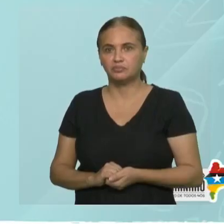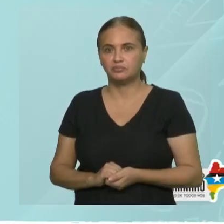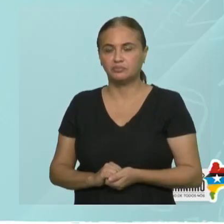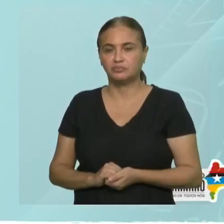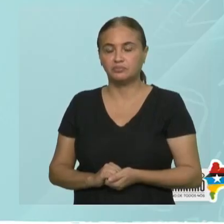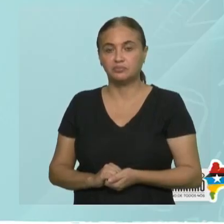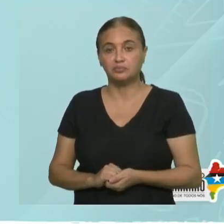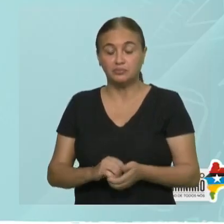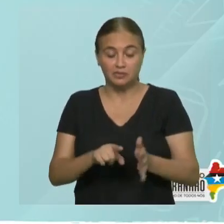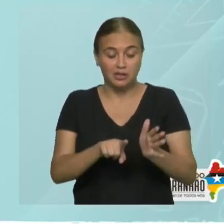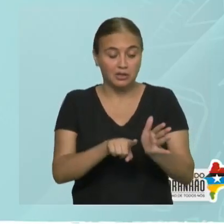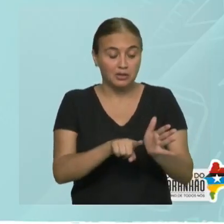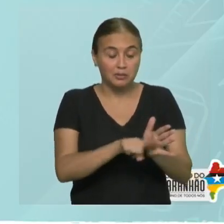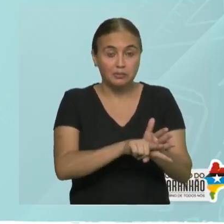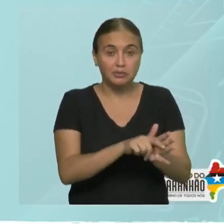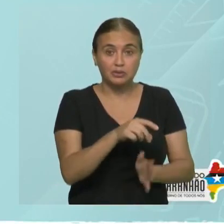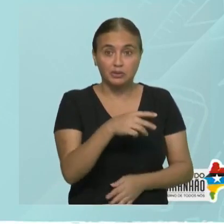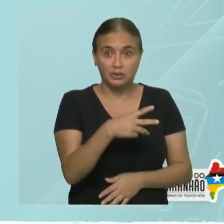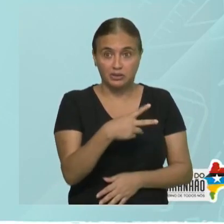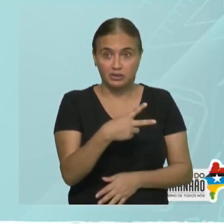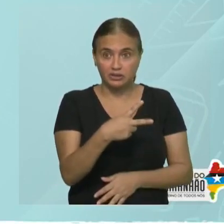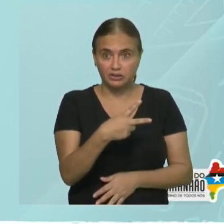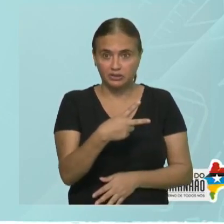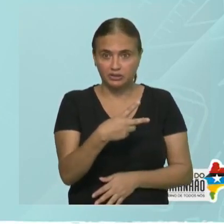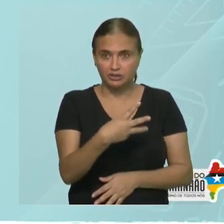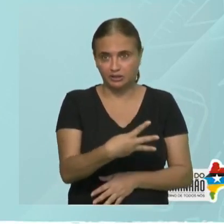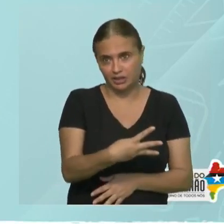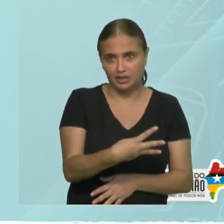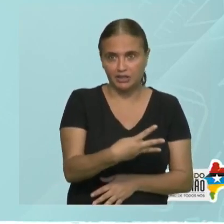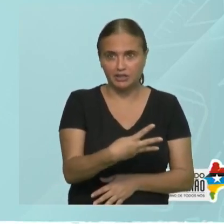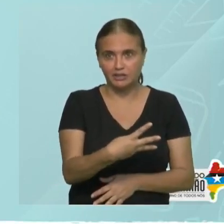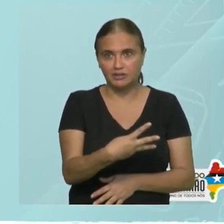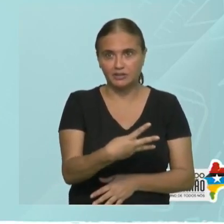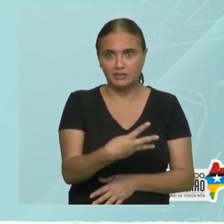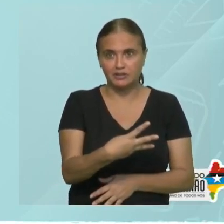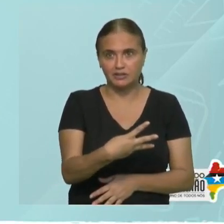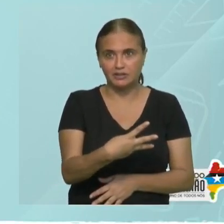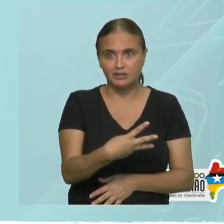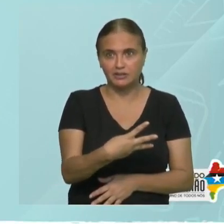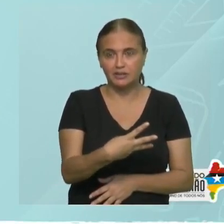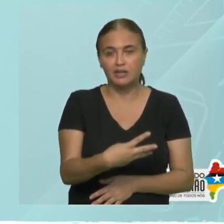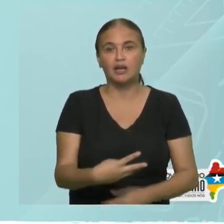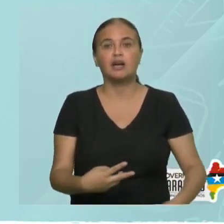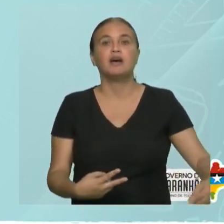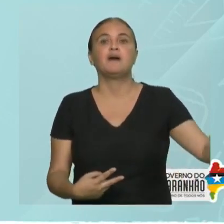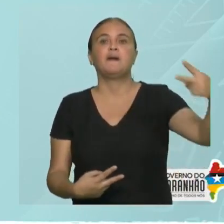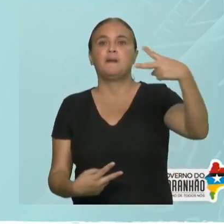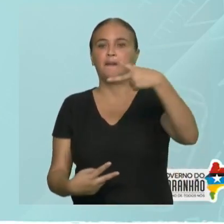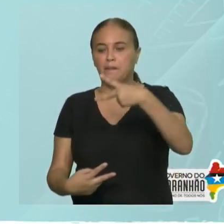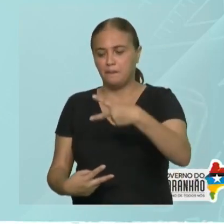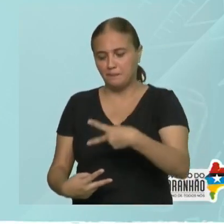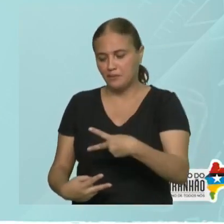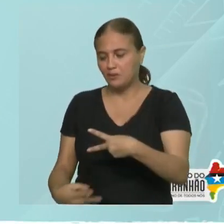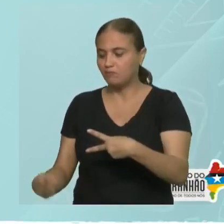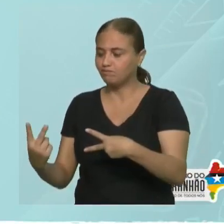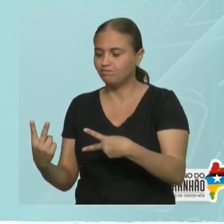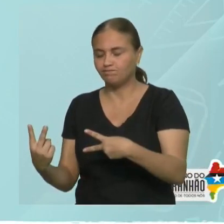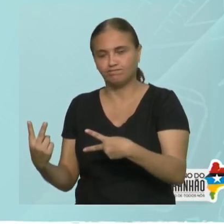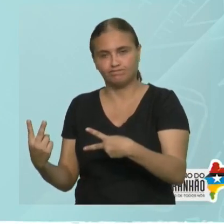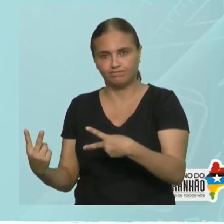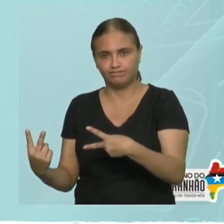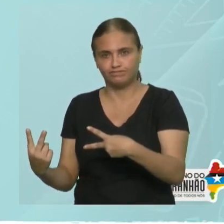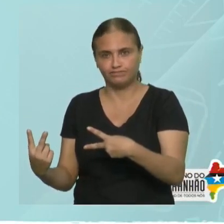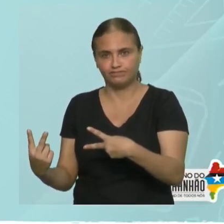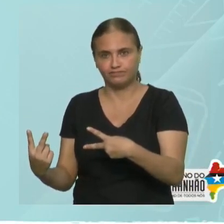Menos três é menor que dois. Então, observa aqui. Boquinha do sinal voltada para o dois. Sempre